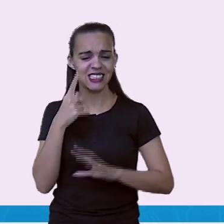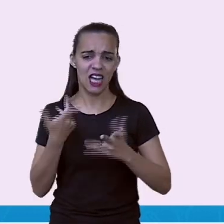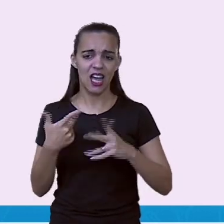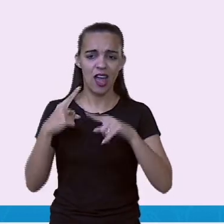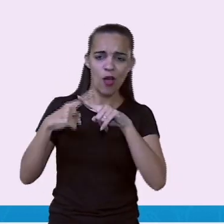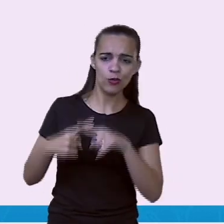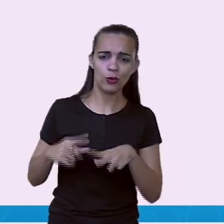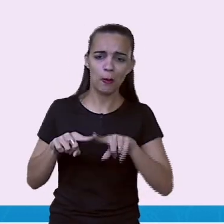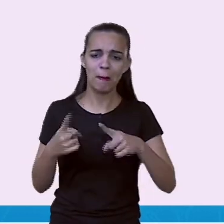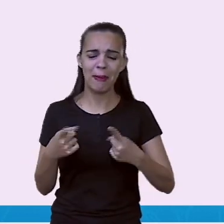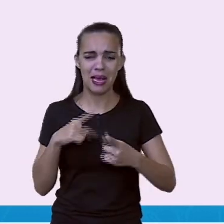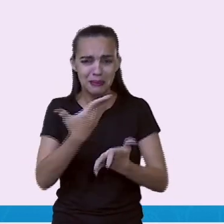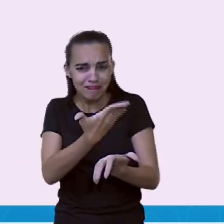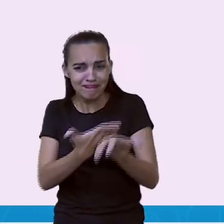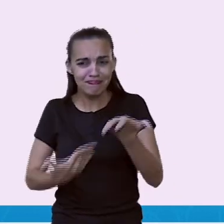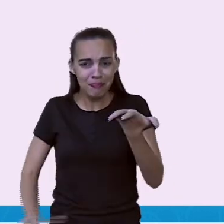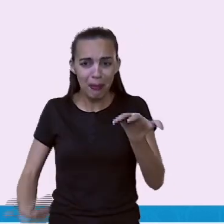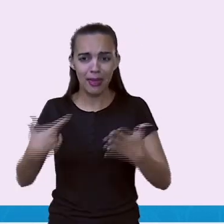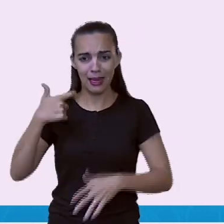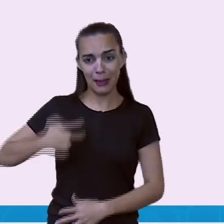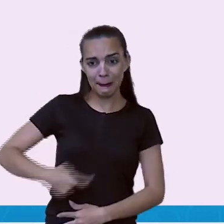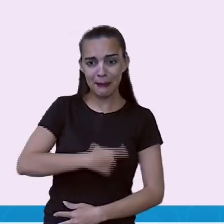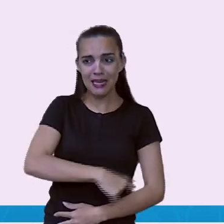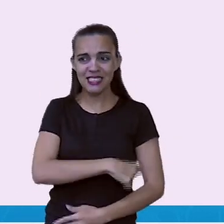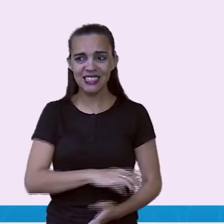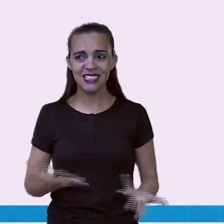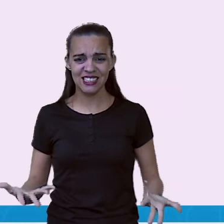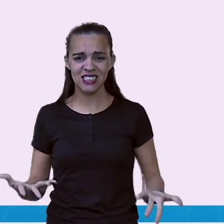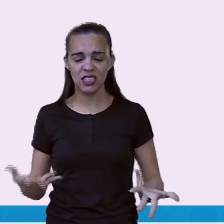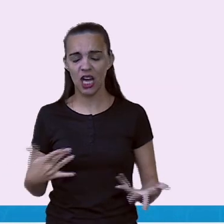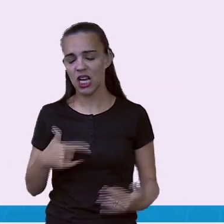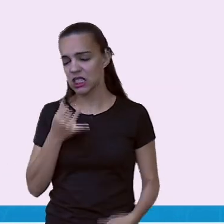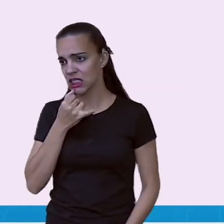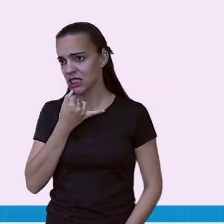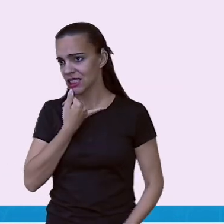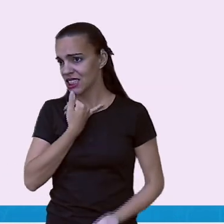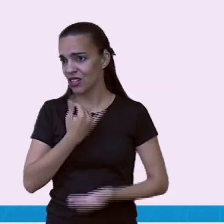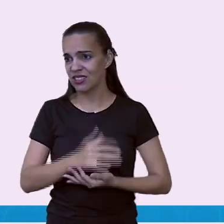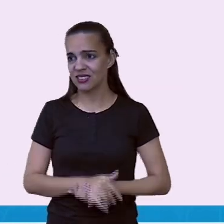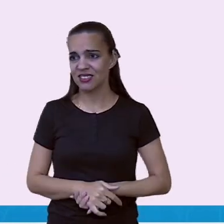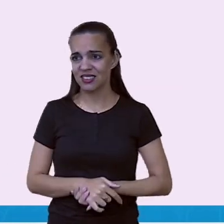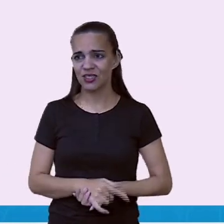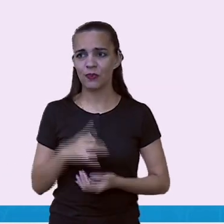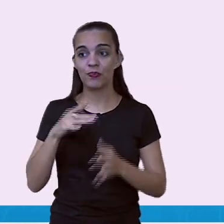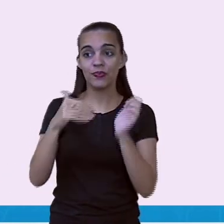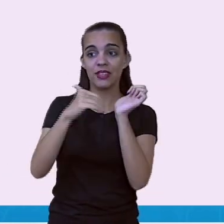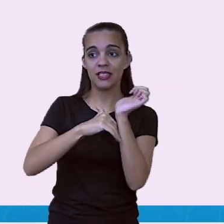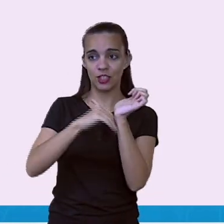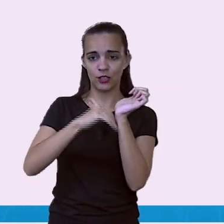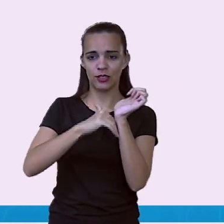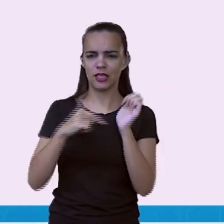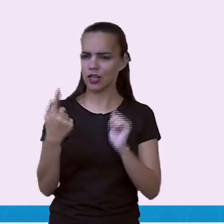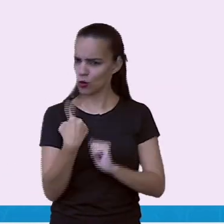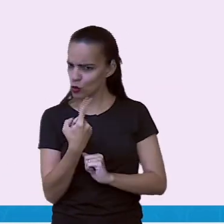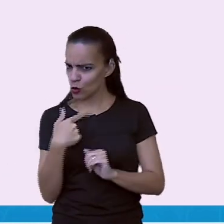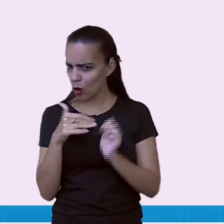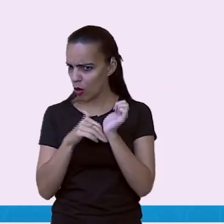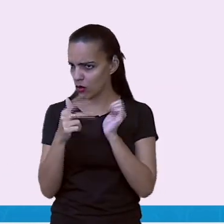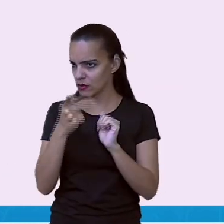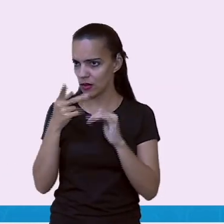difícil, é doído. E eu vou confessar para vocês aqui uma coisa. Um segredo só entre a gente.